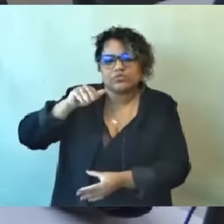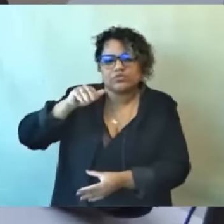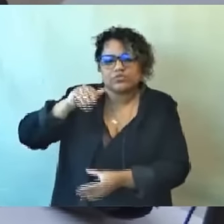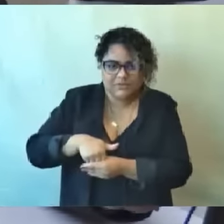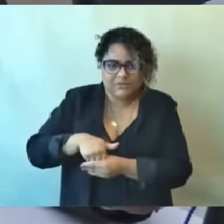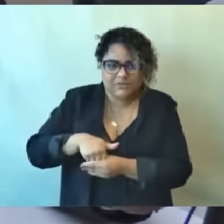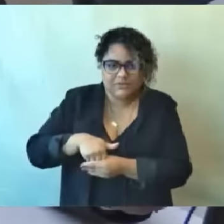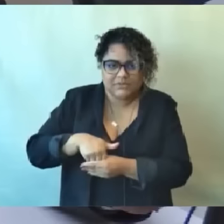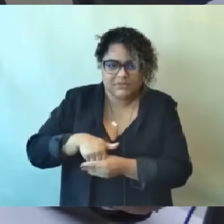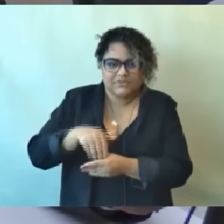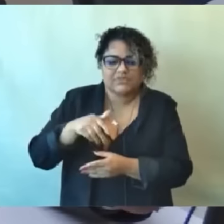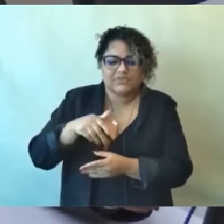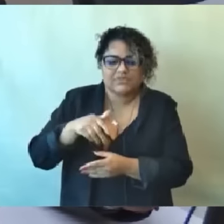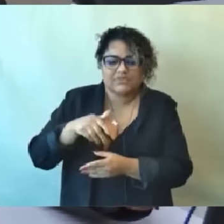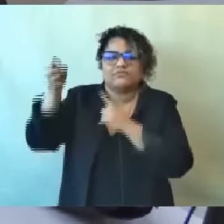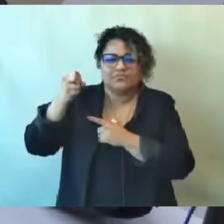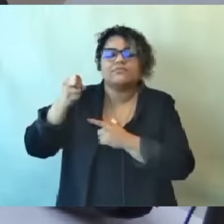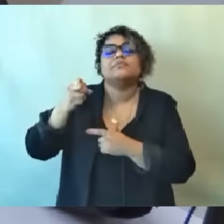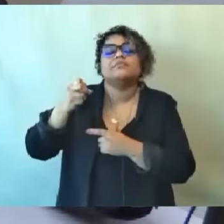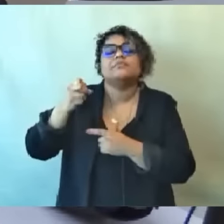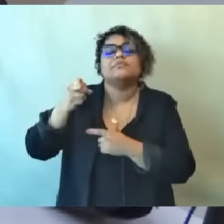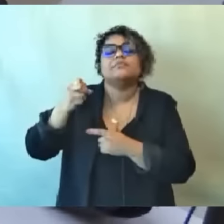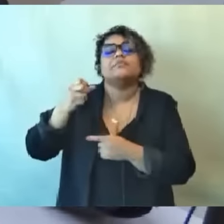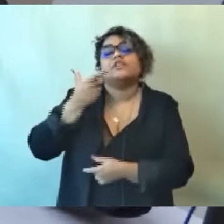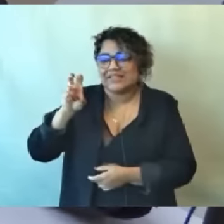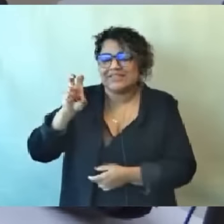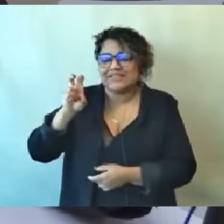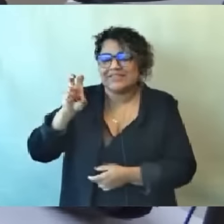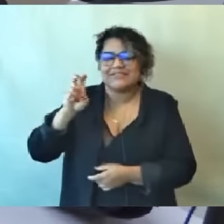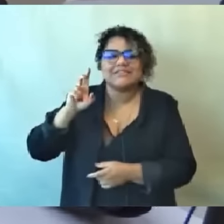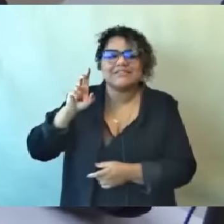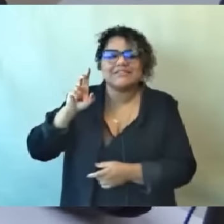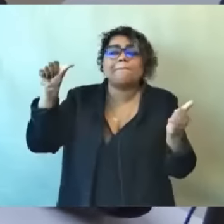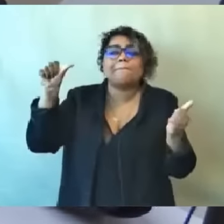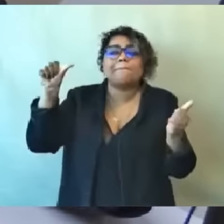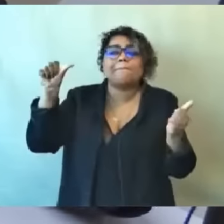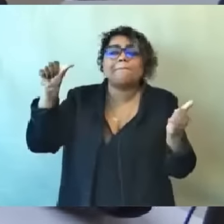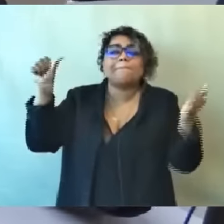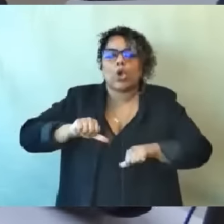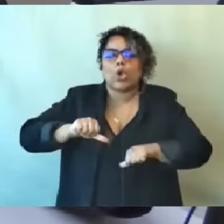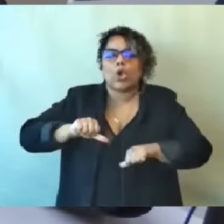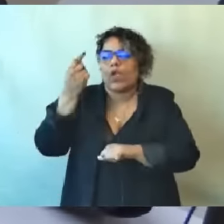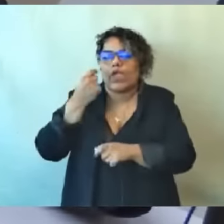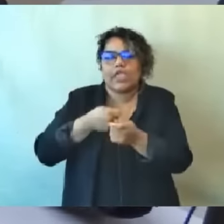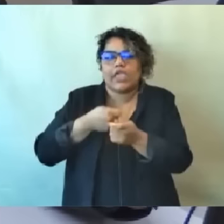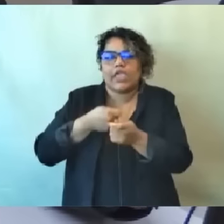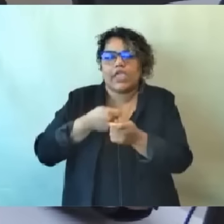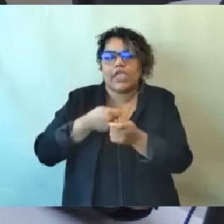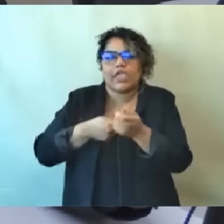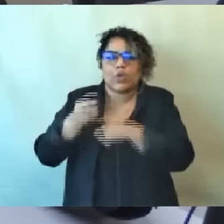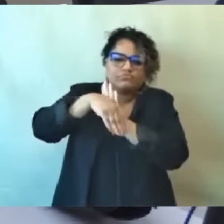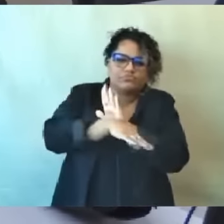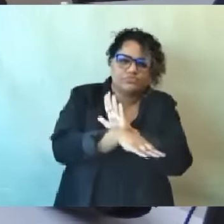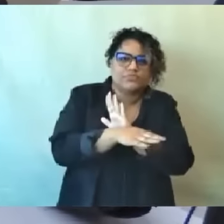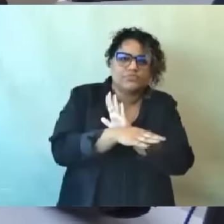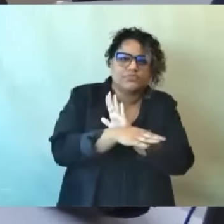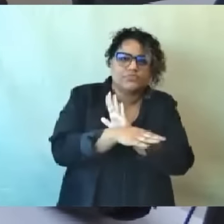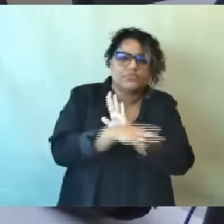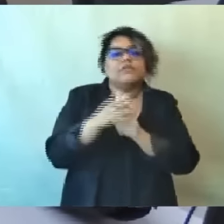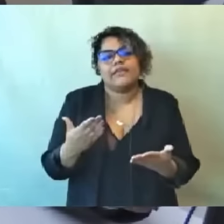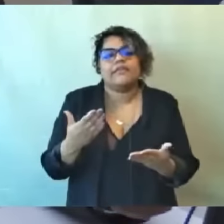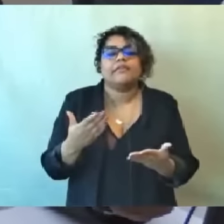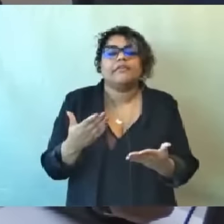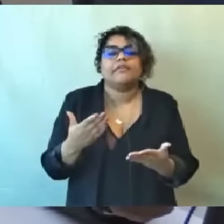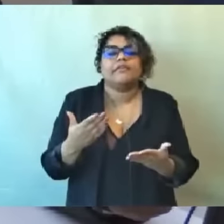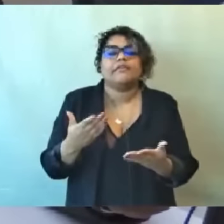pior momento de recessão econômica, que trouxe o quê? Pobreza, miséria, dificuldade das pessoas. E aí a gente